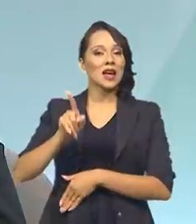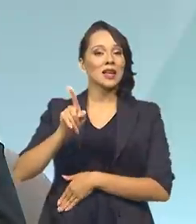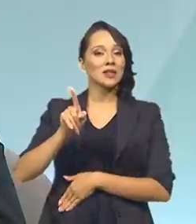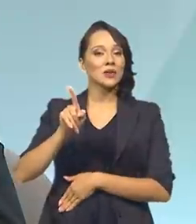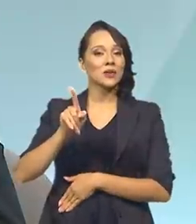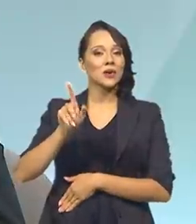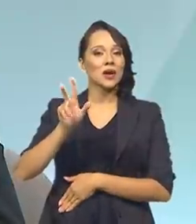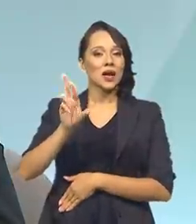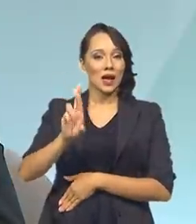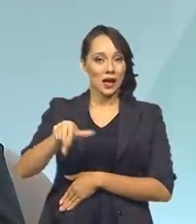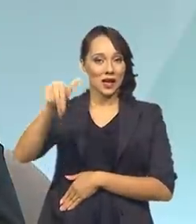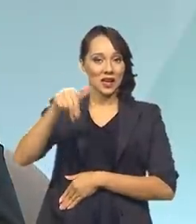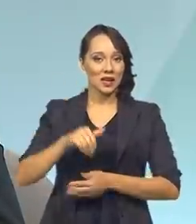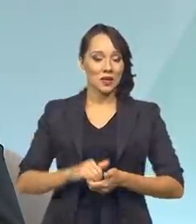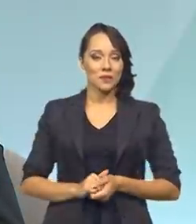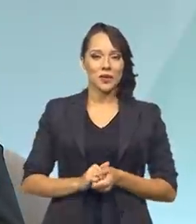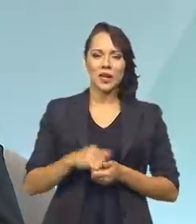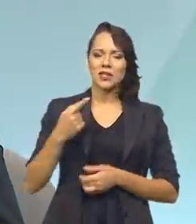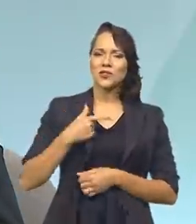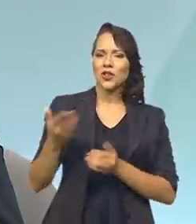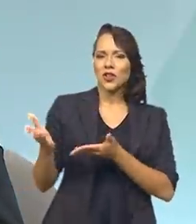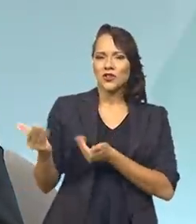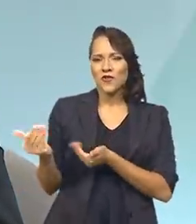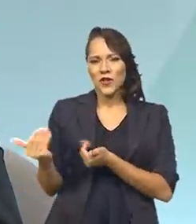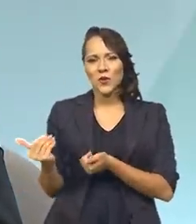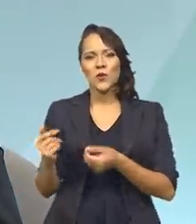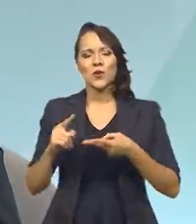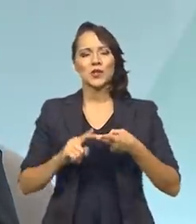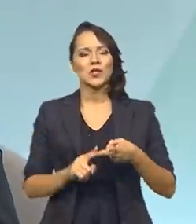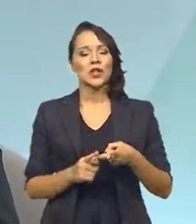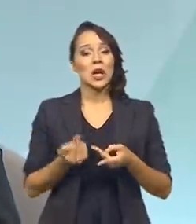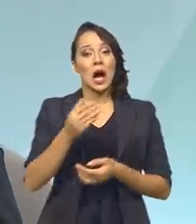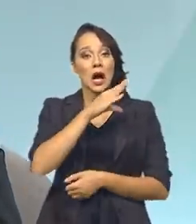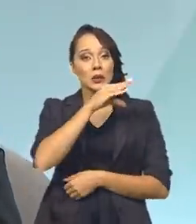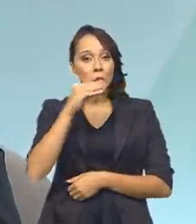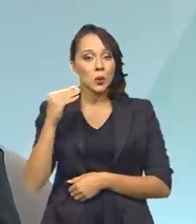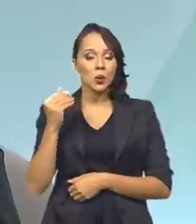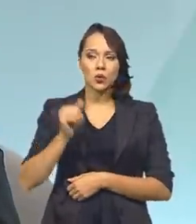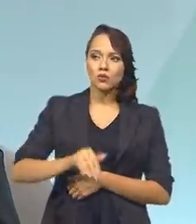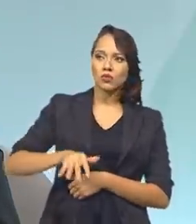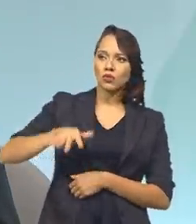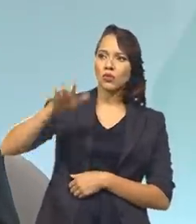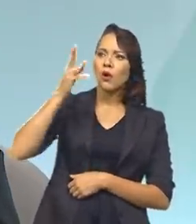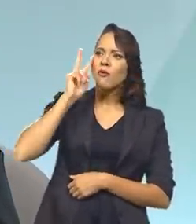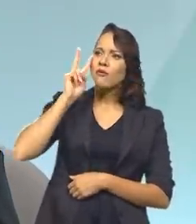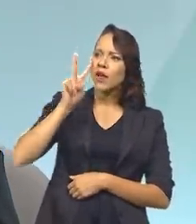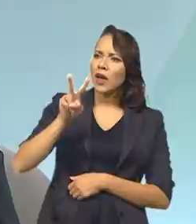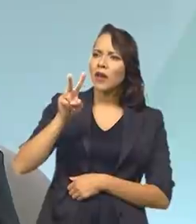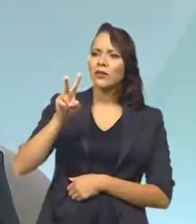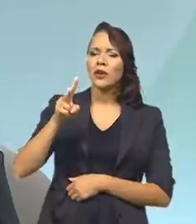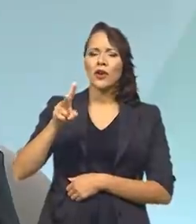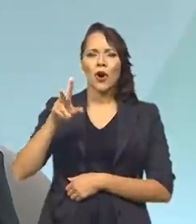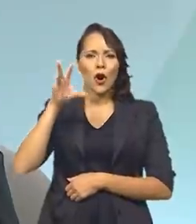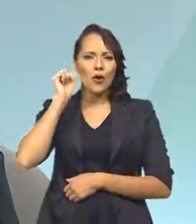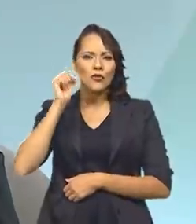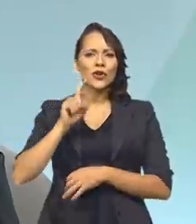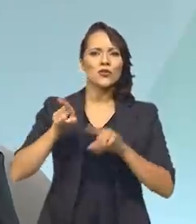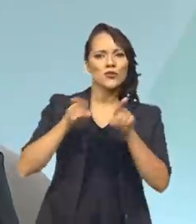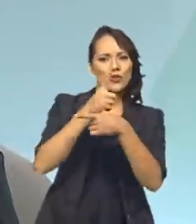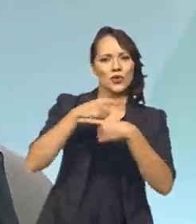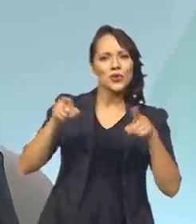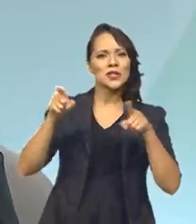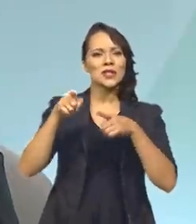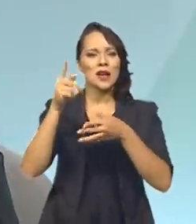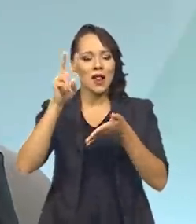passou toda a nossa adolescência, toda a nossa vida adulta, ouvindo histórias, escutando músicas,